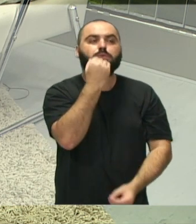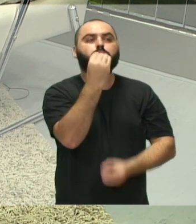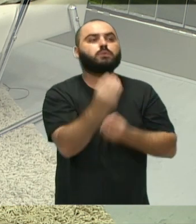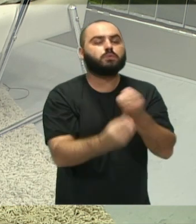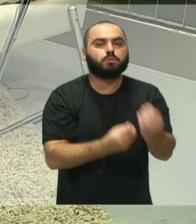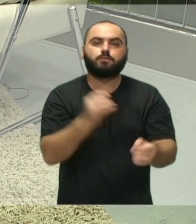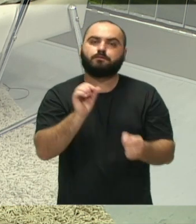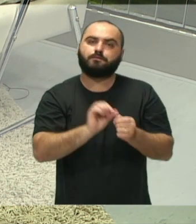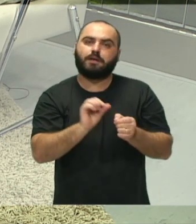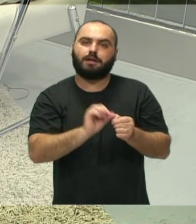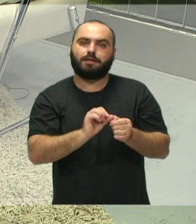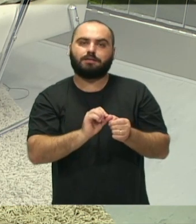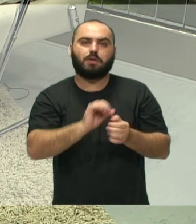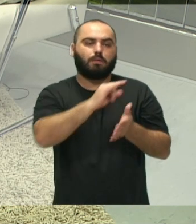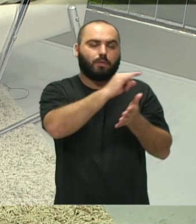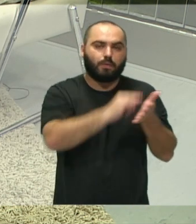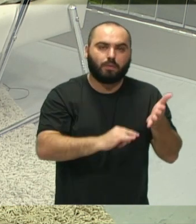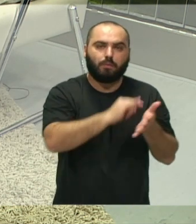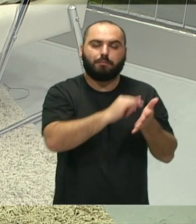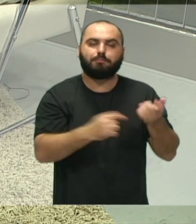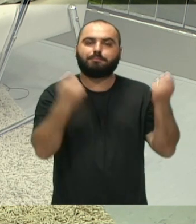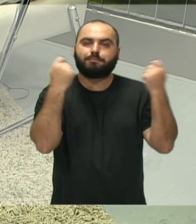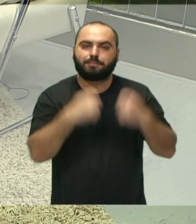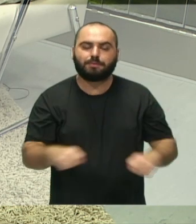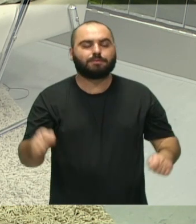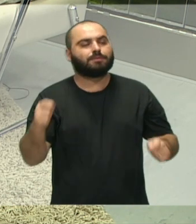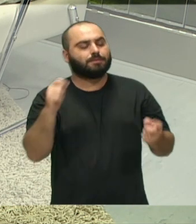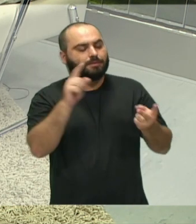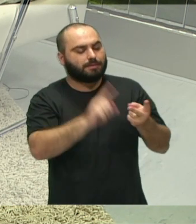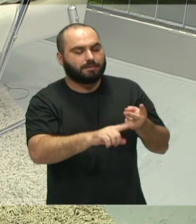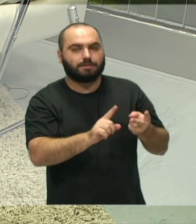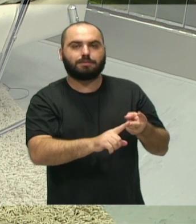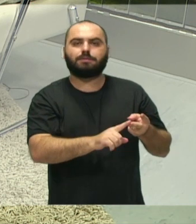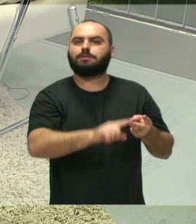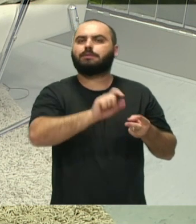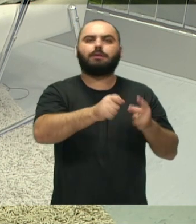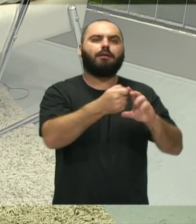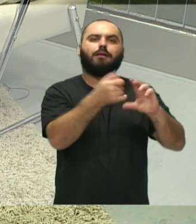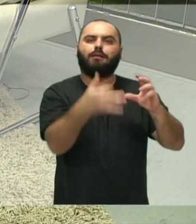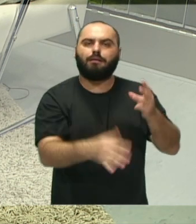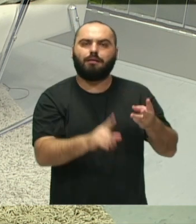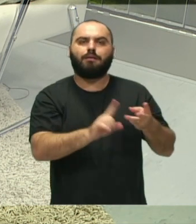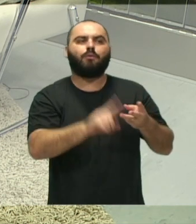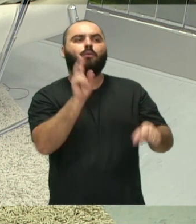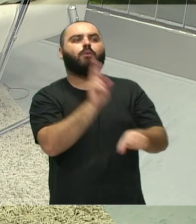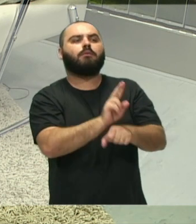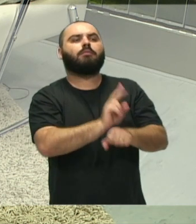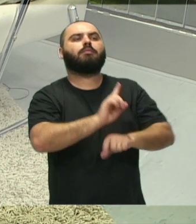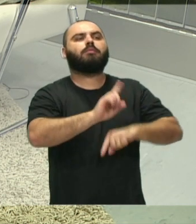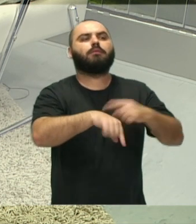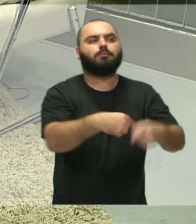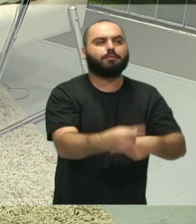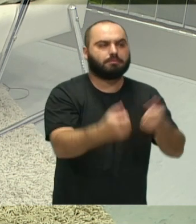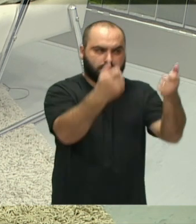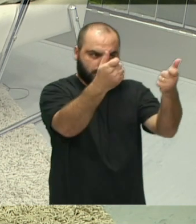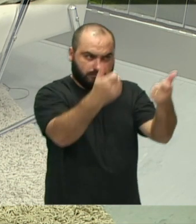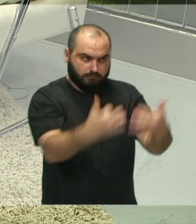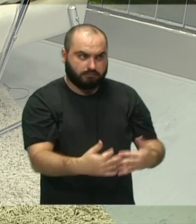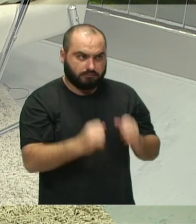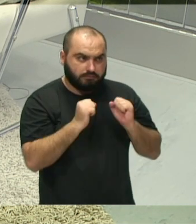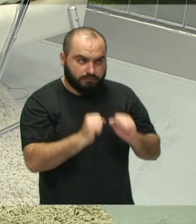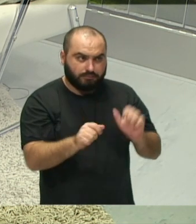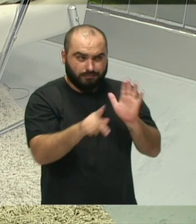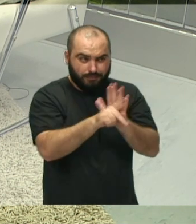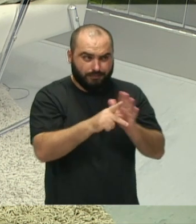farão, quais os documentos serão necessários, quais os procedimentos e os cuidados depois desses procedimentos